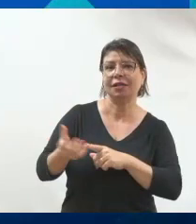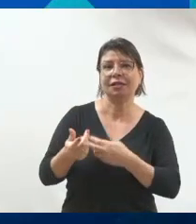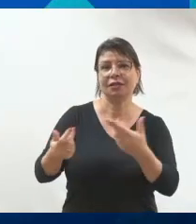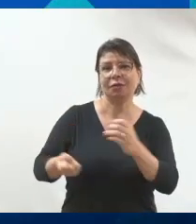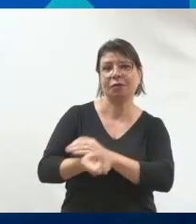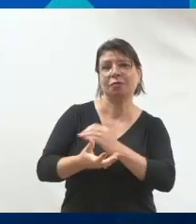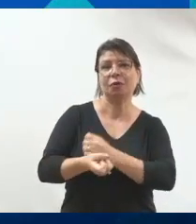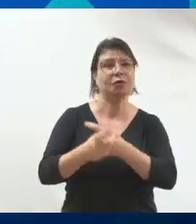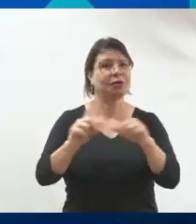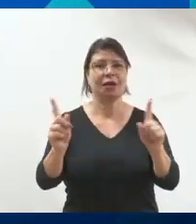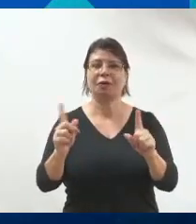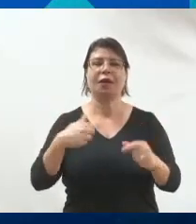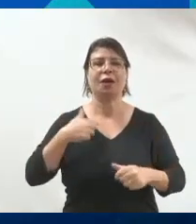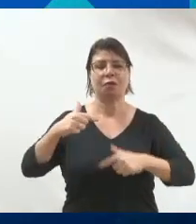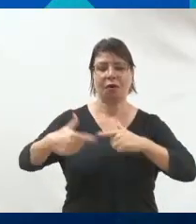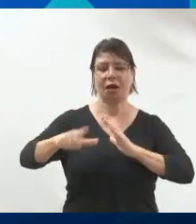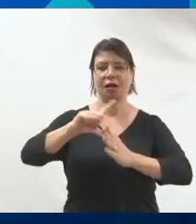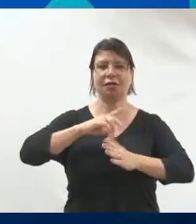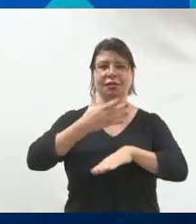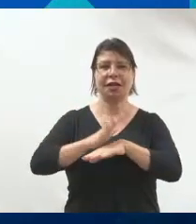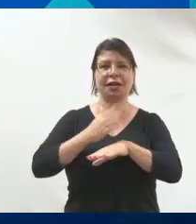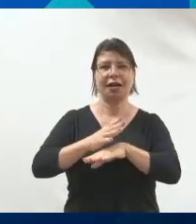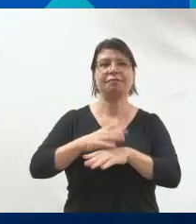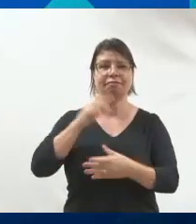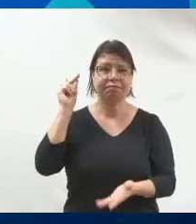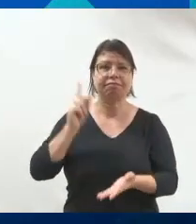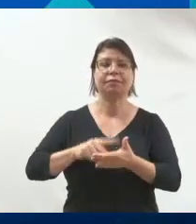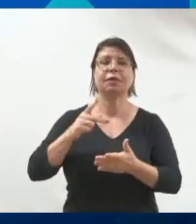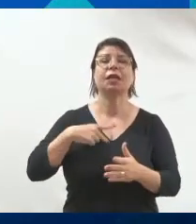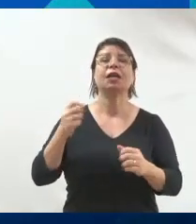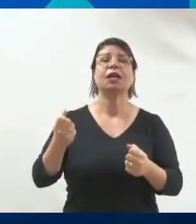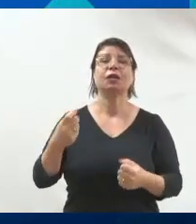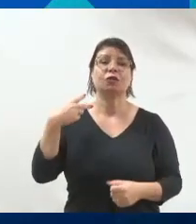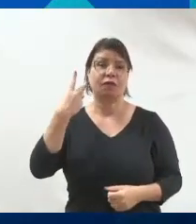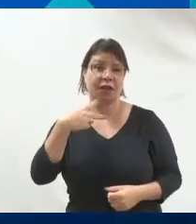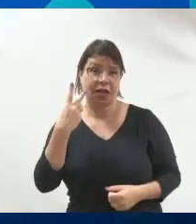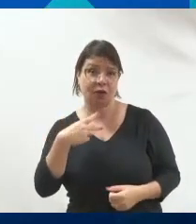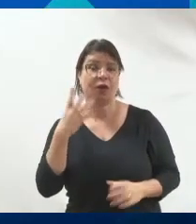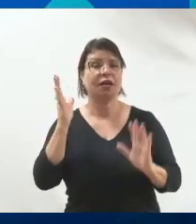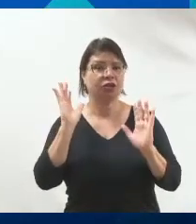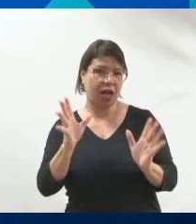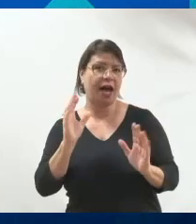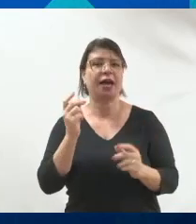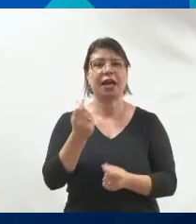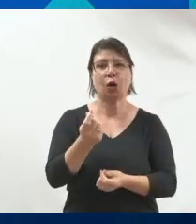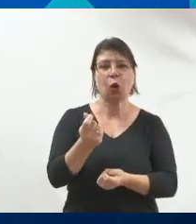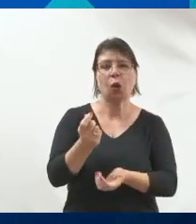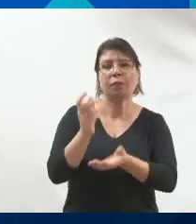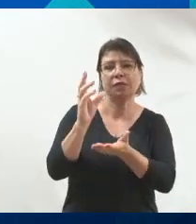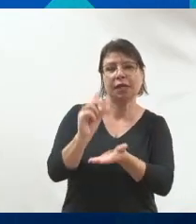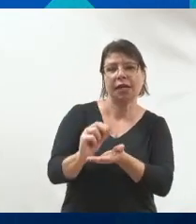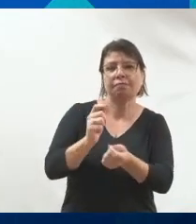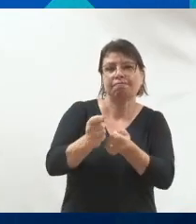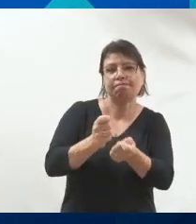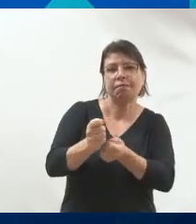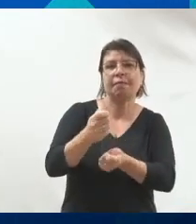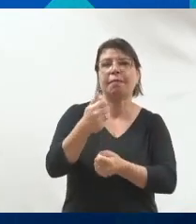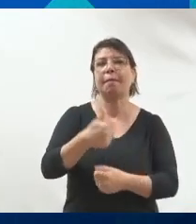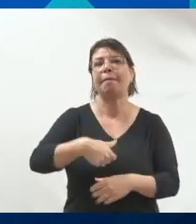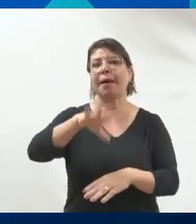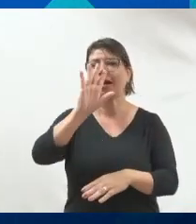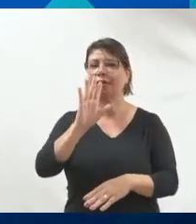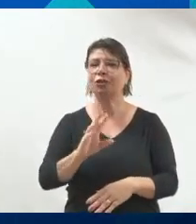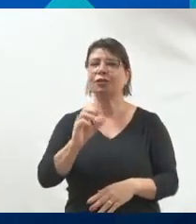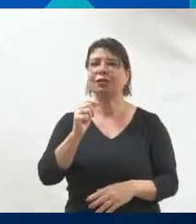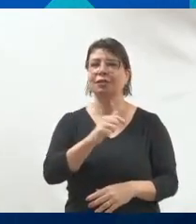bastante pra esse cargo. Eu sou vereador e é claro que eu já economizei mais de 800 mil reais trabalhando com metade dos assessores e fazendo